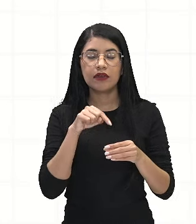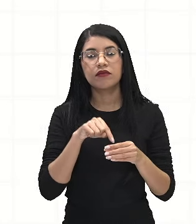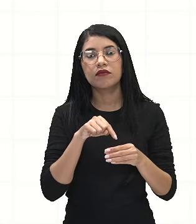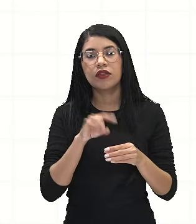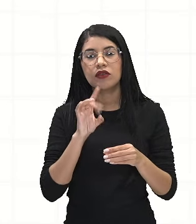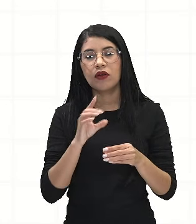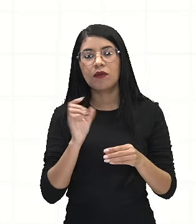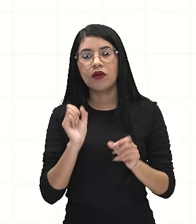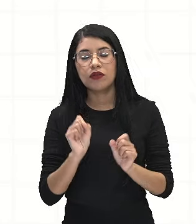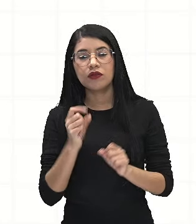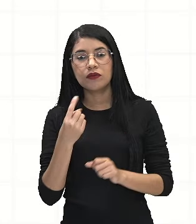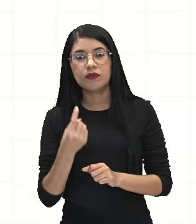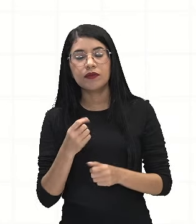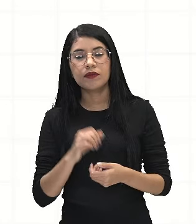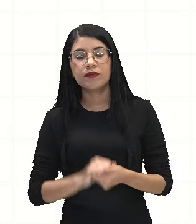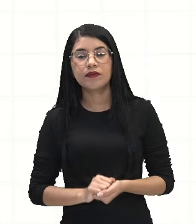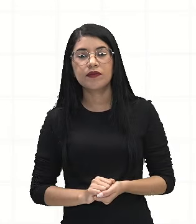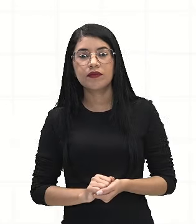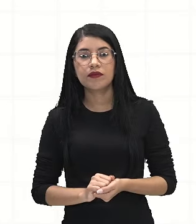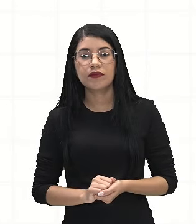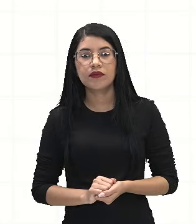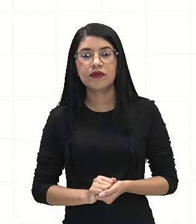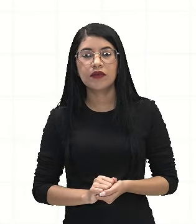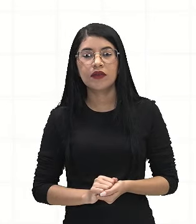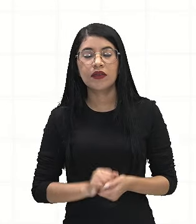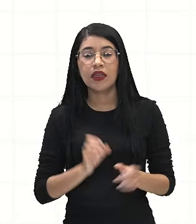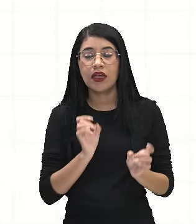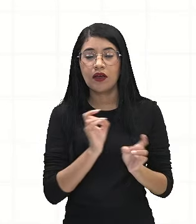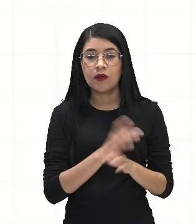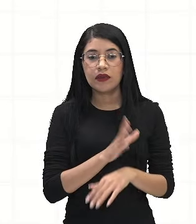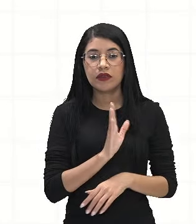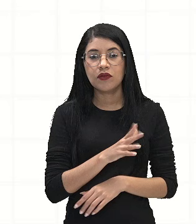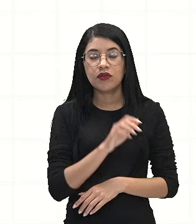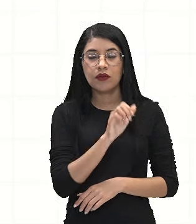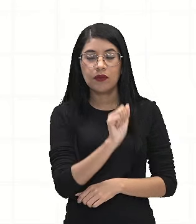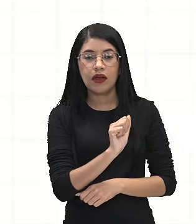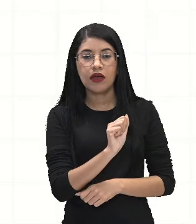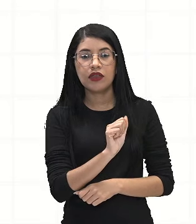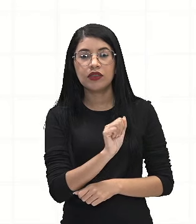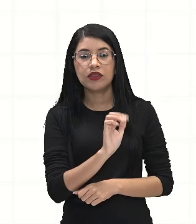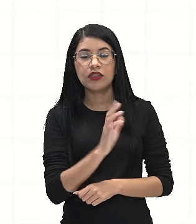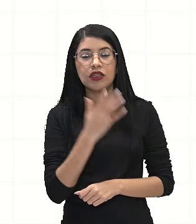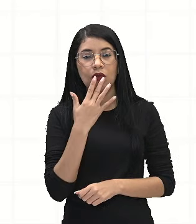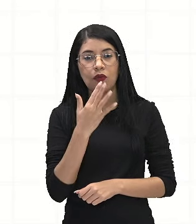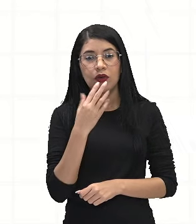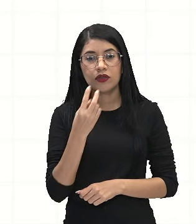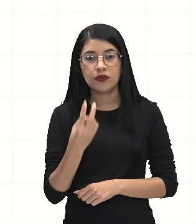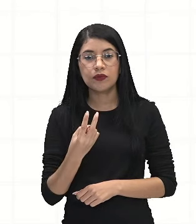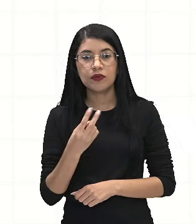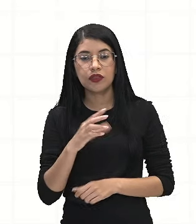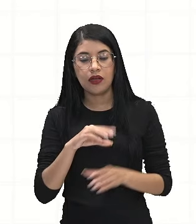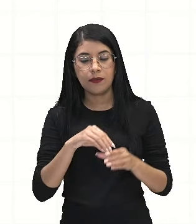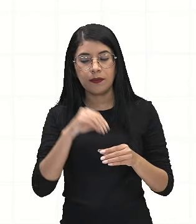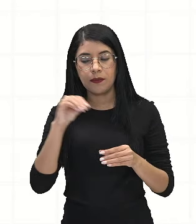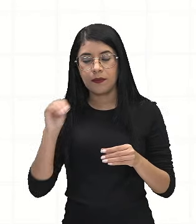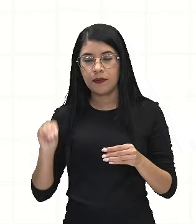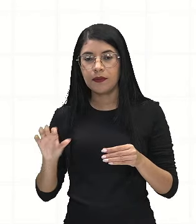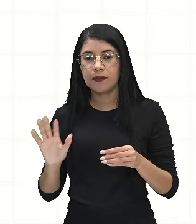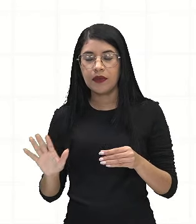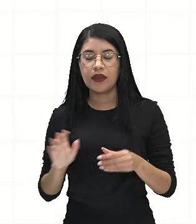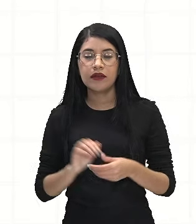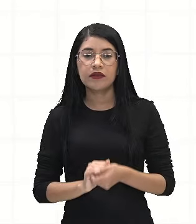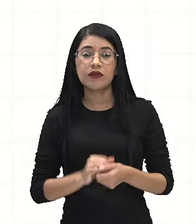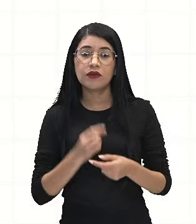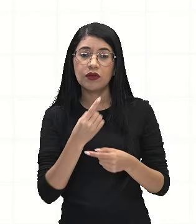porque o evento A de tirar a carta com duas cores já foi retirado. Então, a minha probabilidade é somente 1